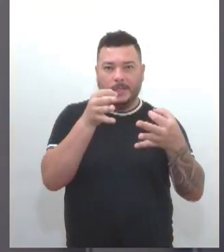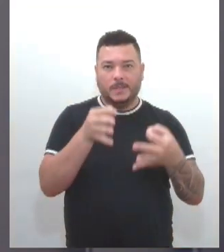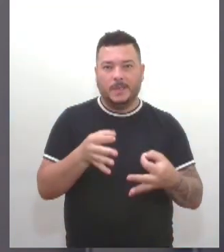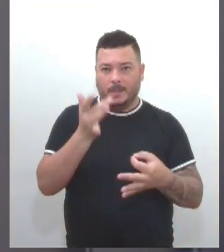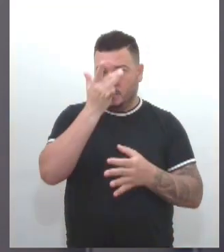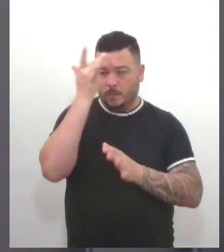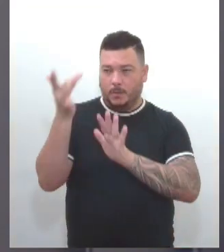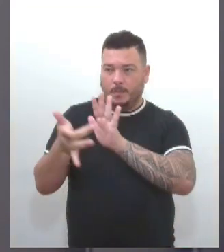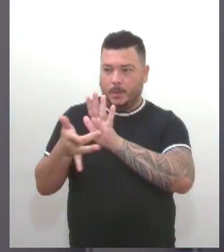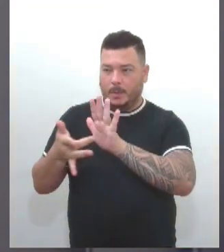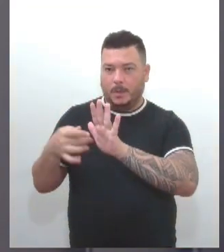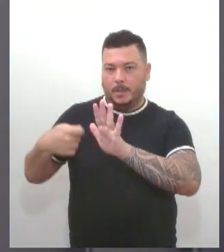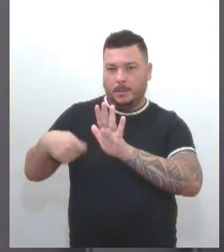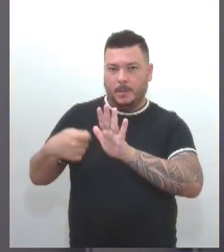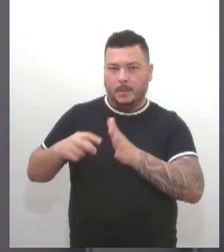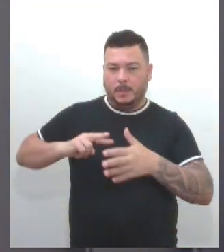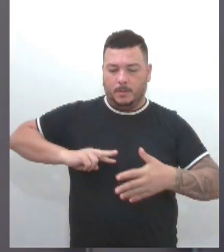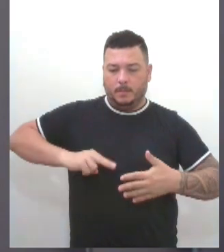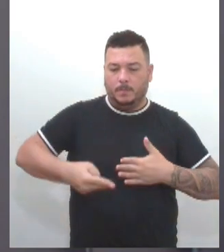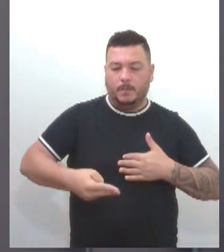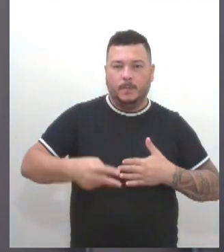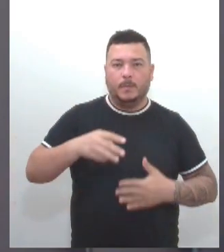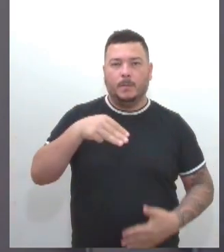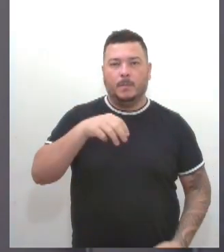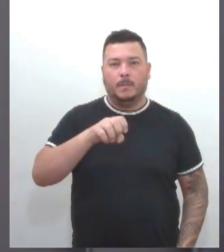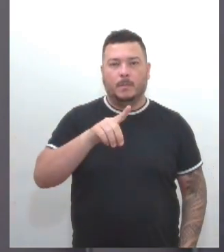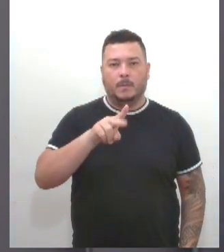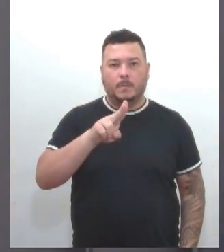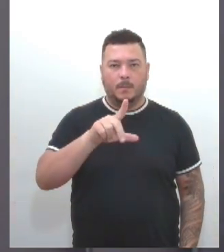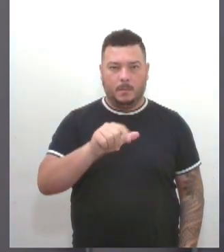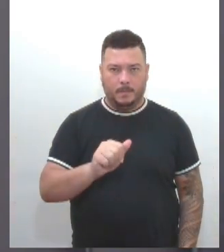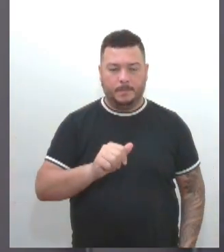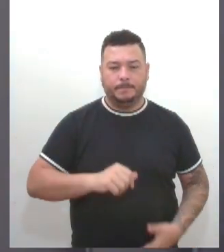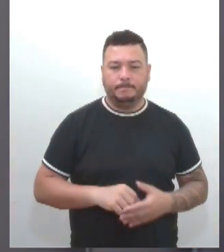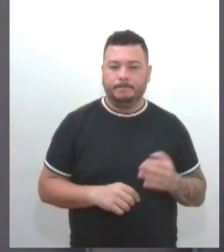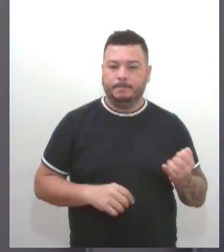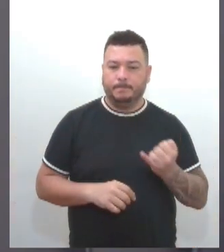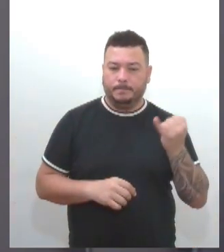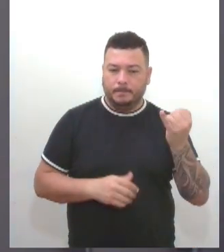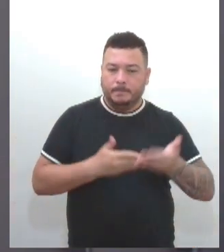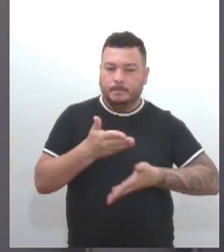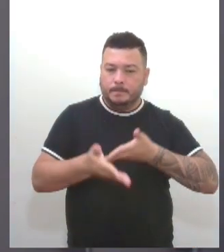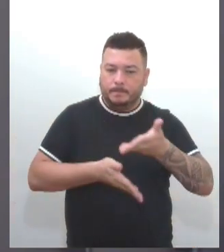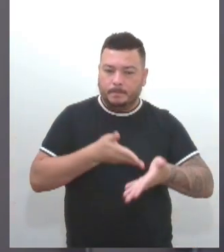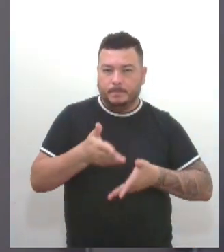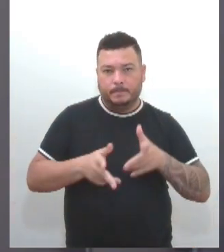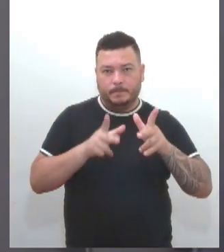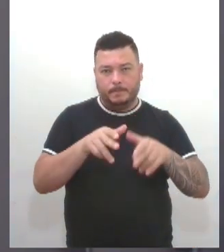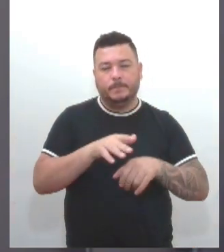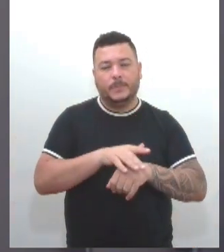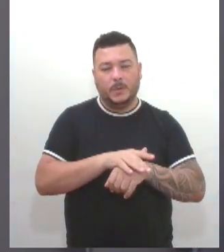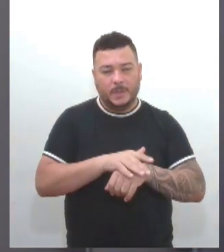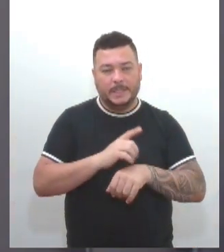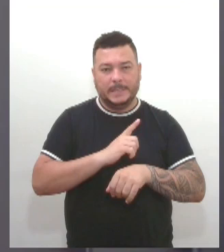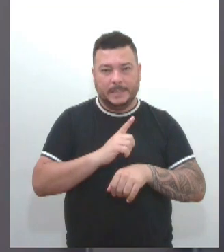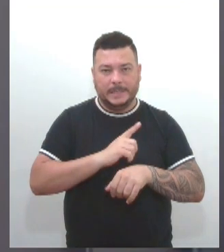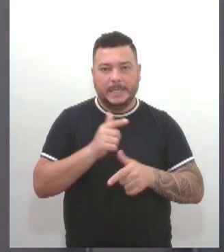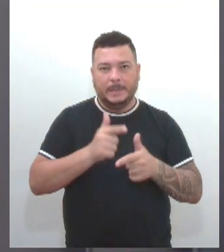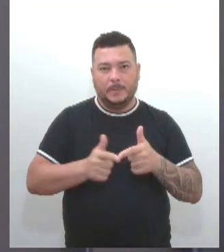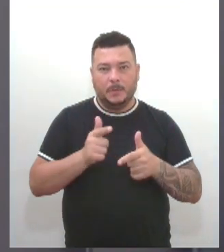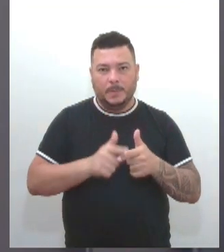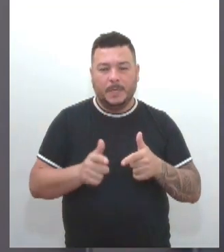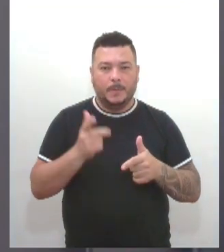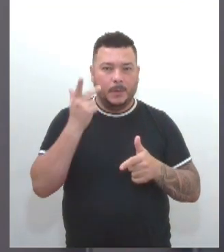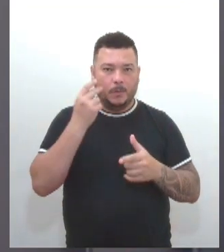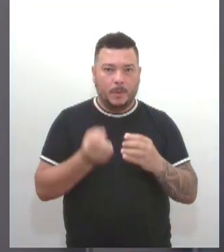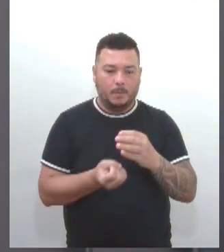fazer o transplante de medula. Importante para o tratamento de pacientes com doenças que comprometem a produção normal de células